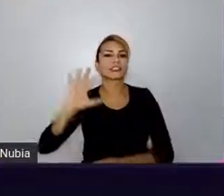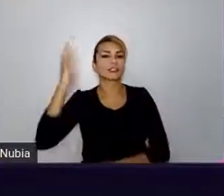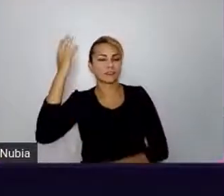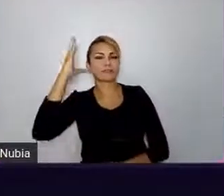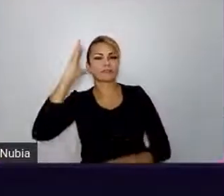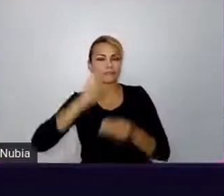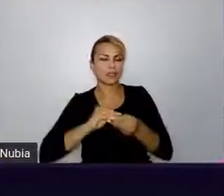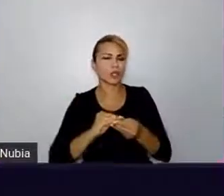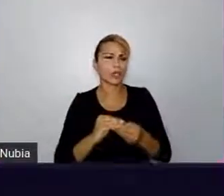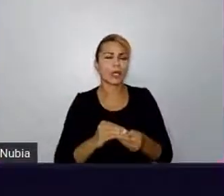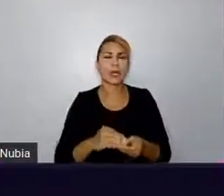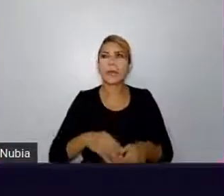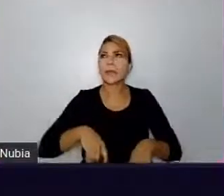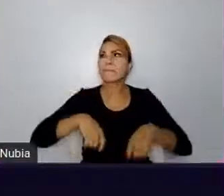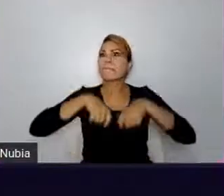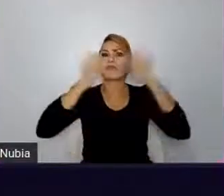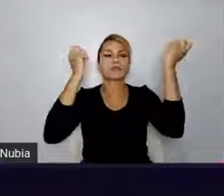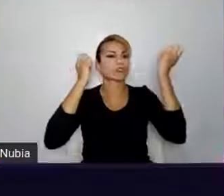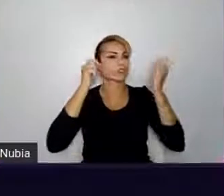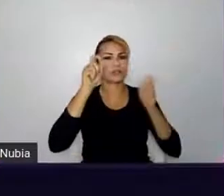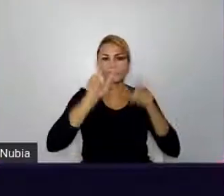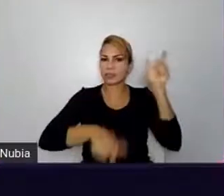sem colaborar e sem depender de outras pessoas.